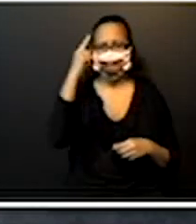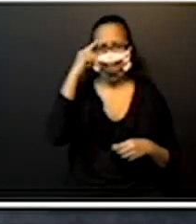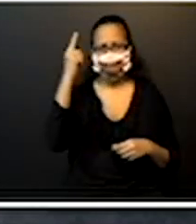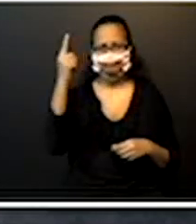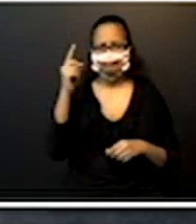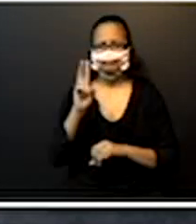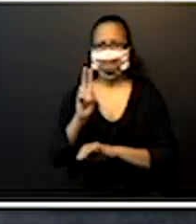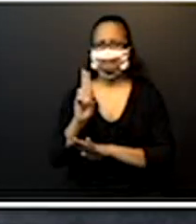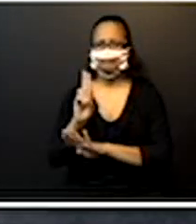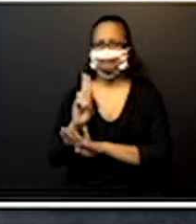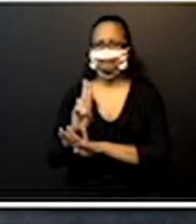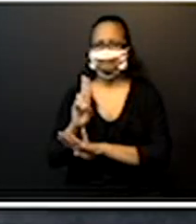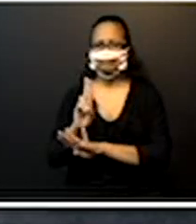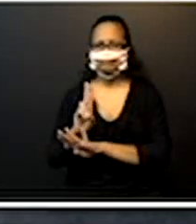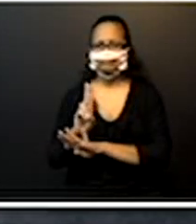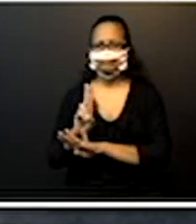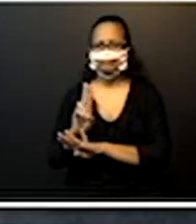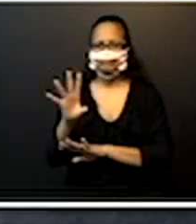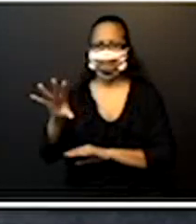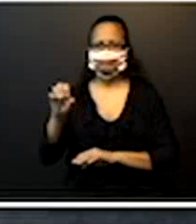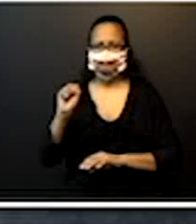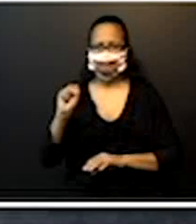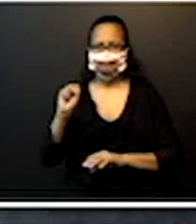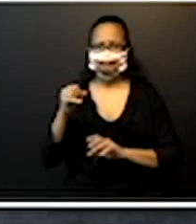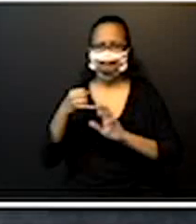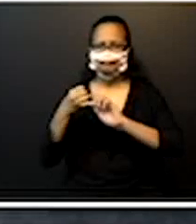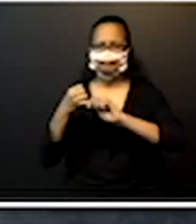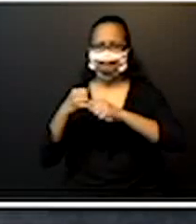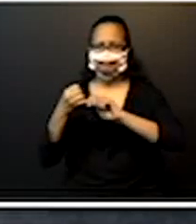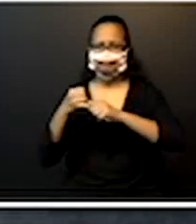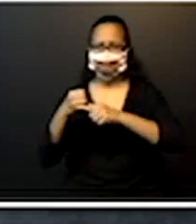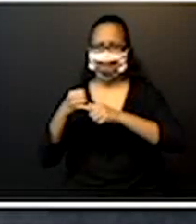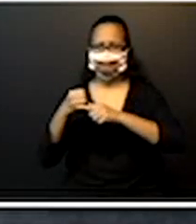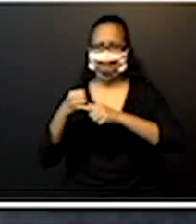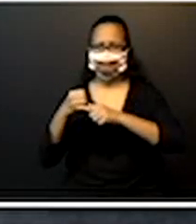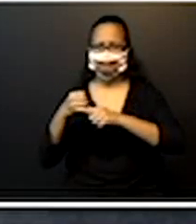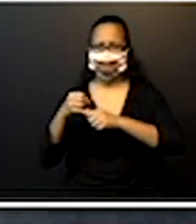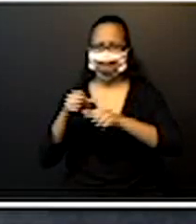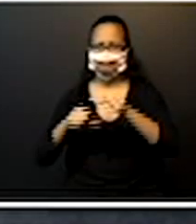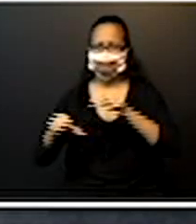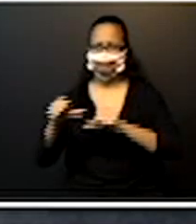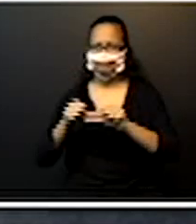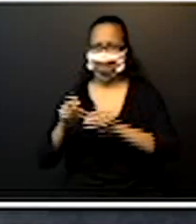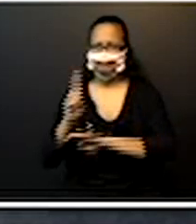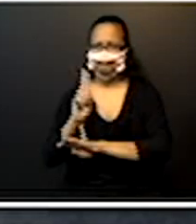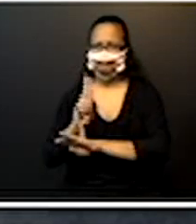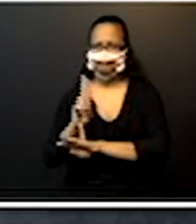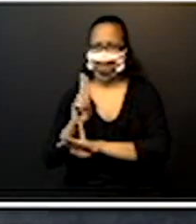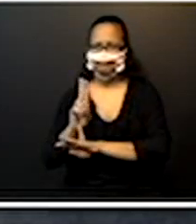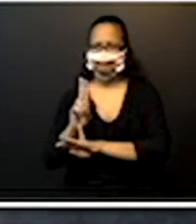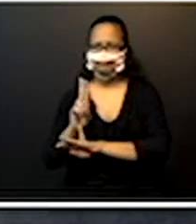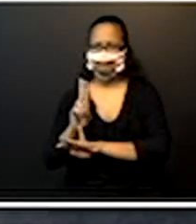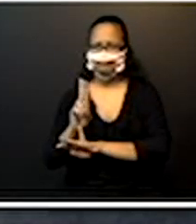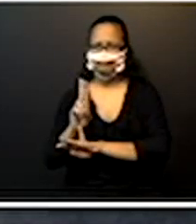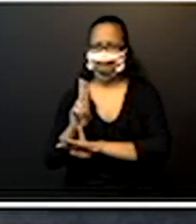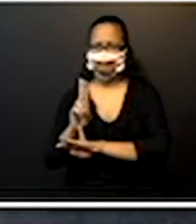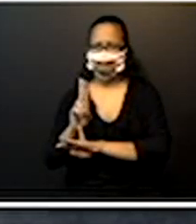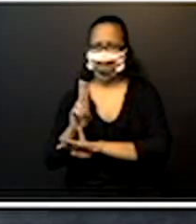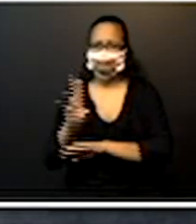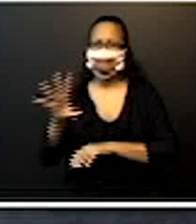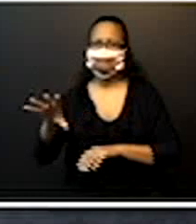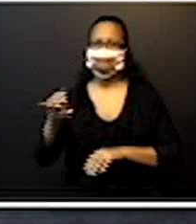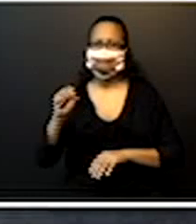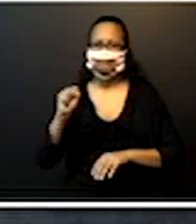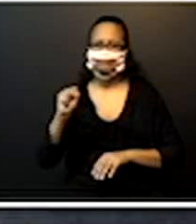a gente pode pegar uns feijõezinhos para substituir a unidade, a gente pode pegar palitinhos